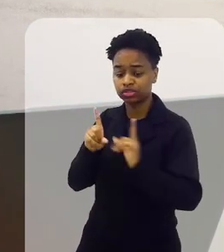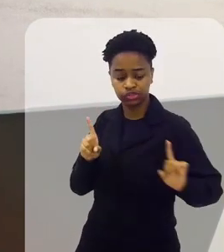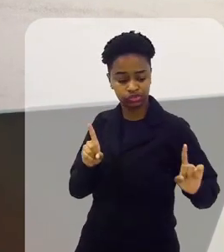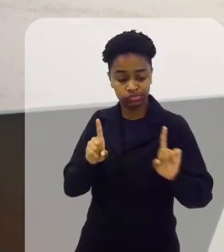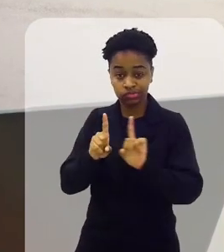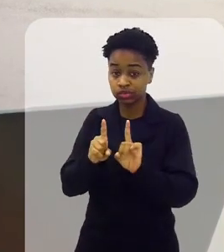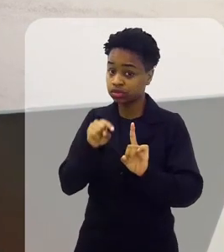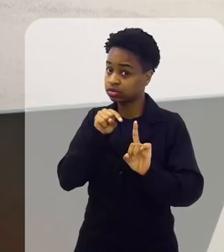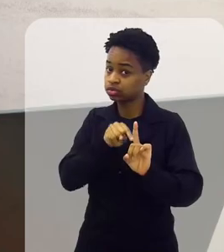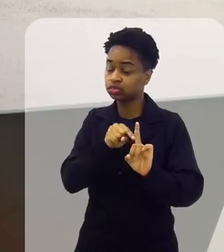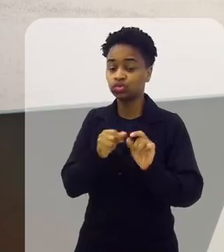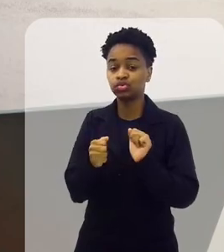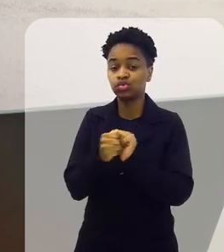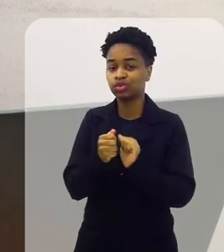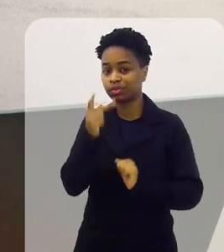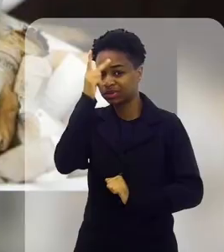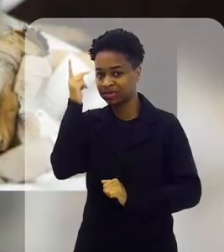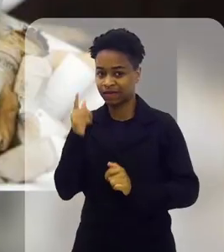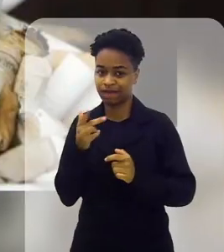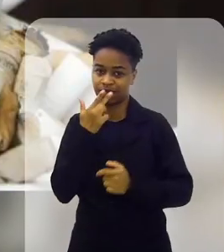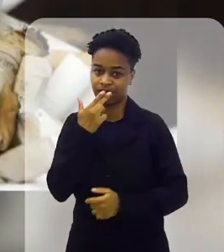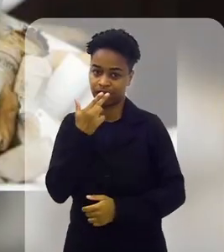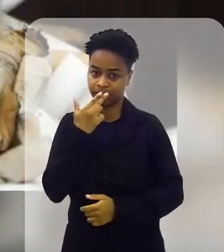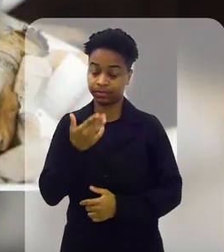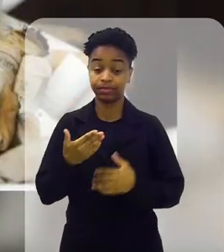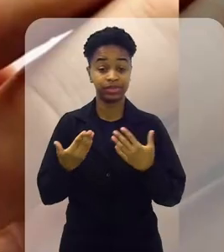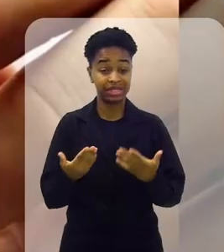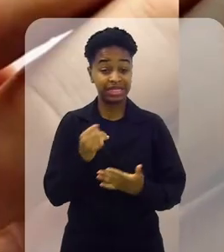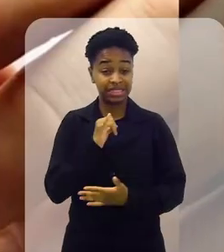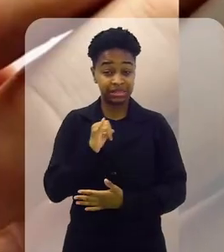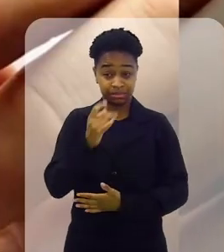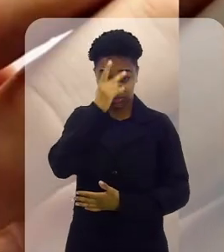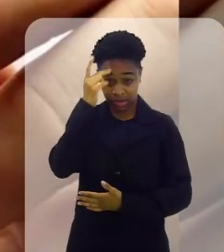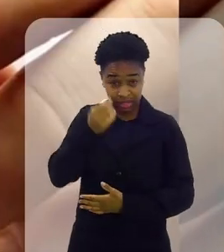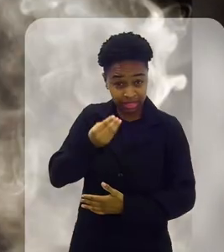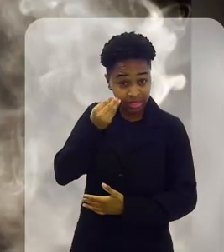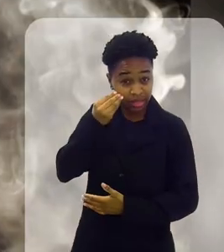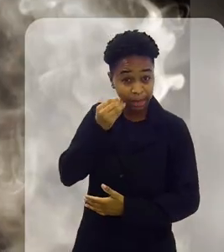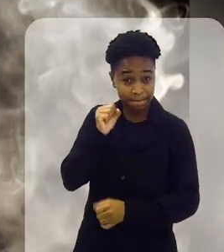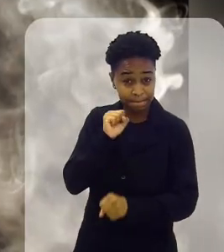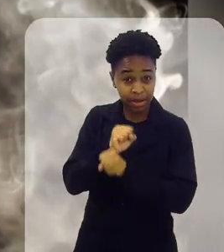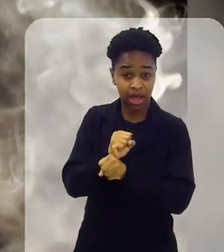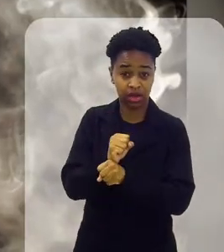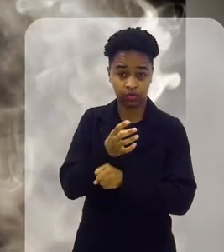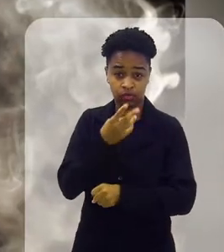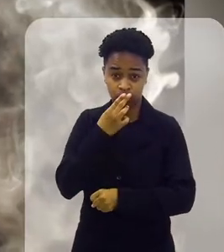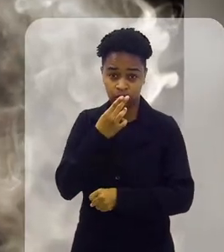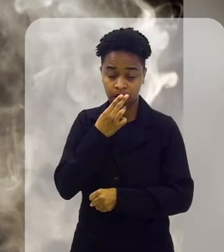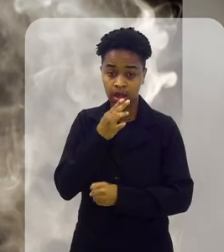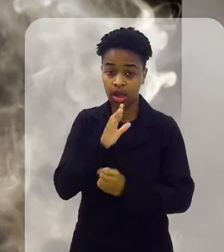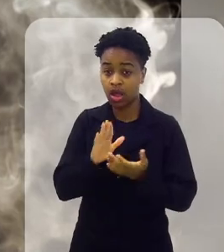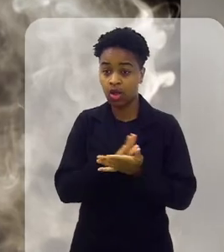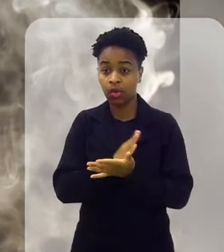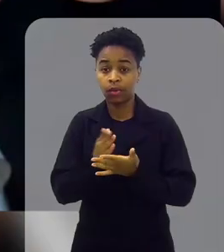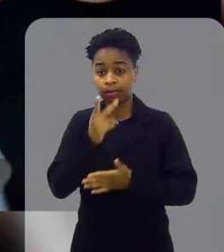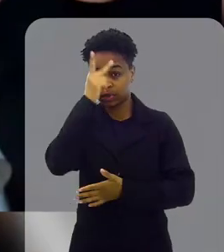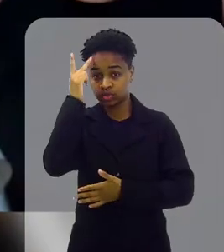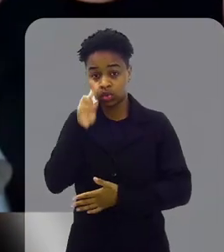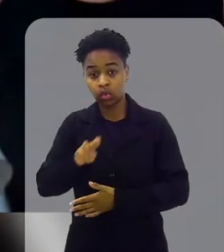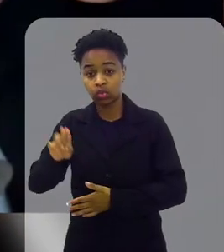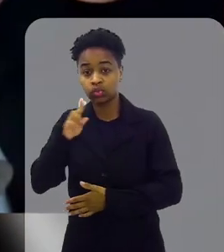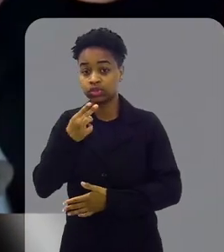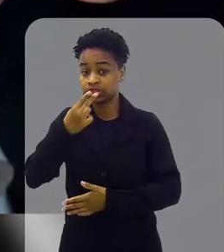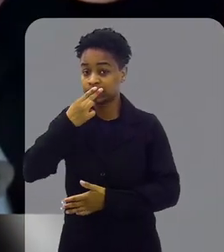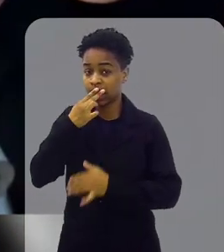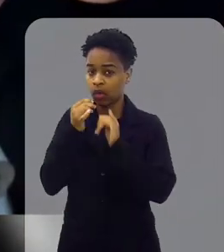um tabagista passivo. Na tentativa de parar de fumar, algumas pessoas começaram a utilizar os